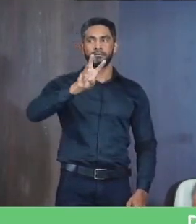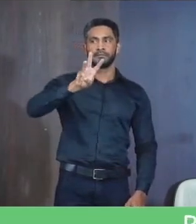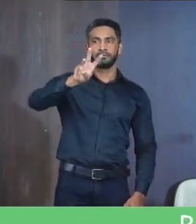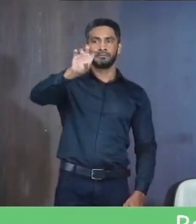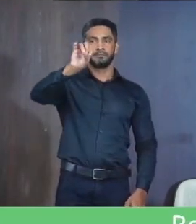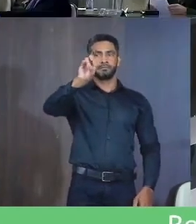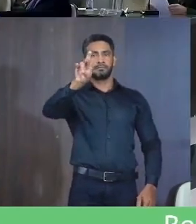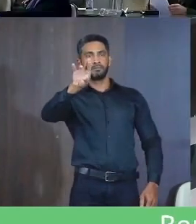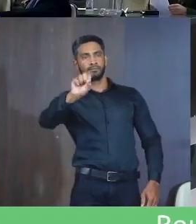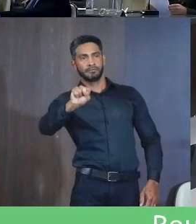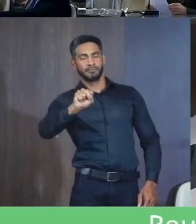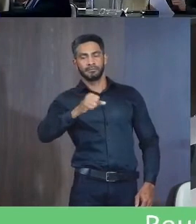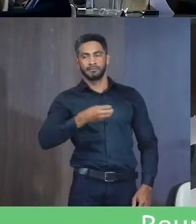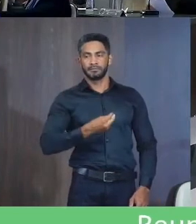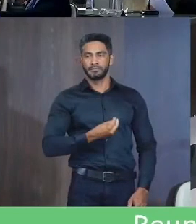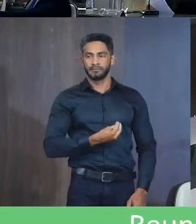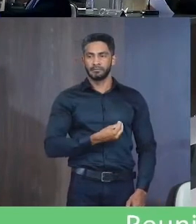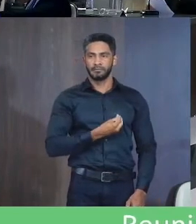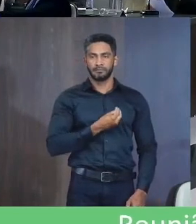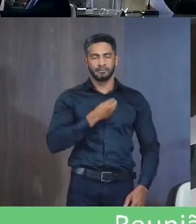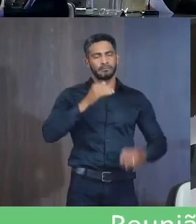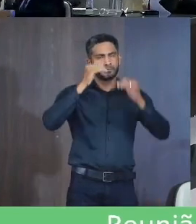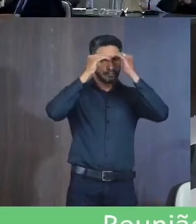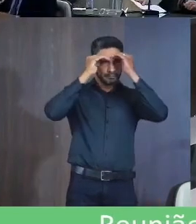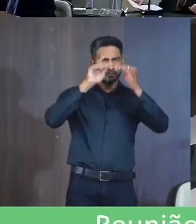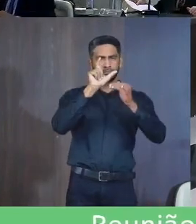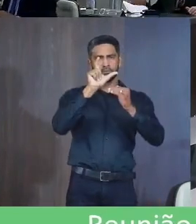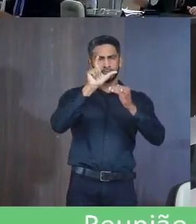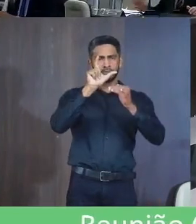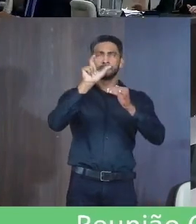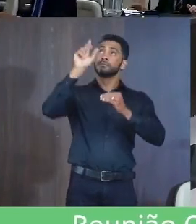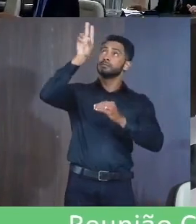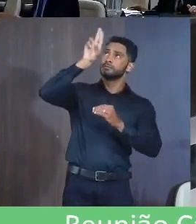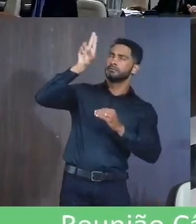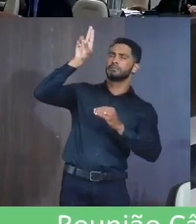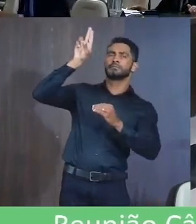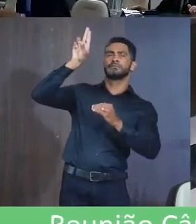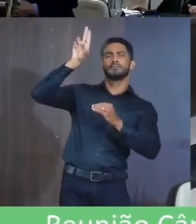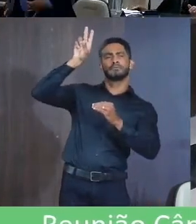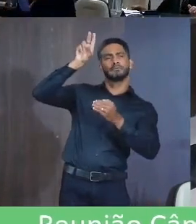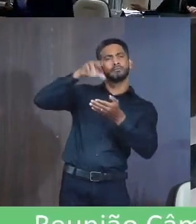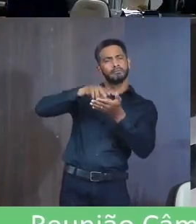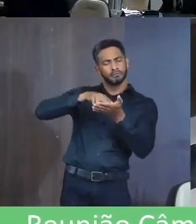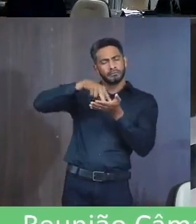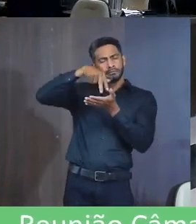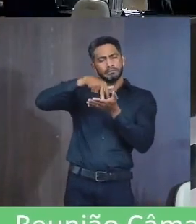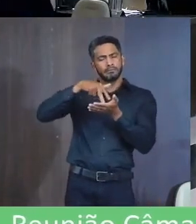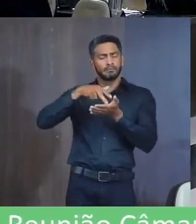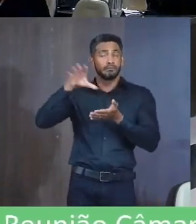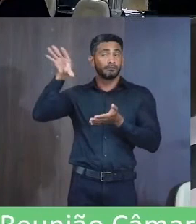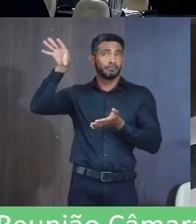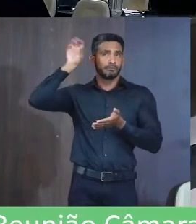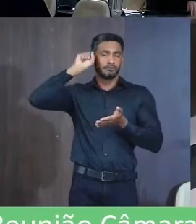Presente Em respeito a palavra de Deus Convido a todos a ficarem de pé Para ouvirmos a leitura bíblica